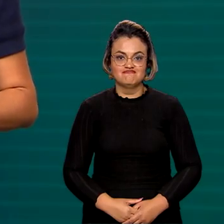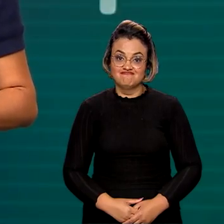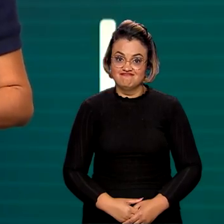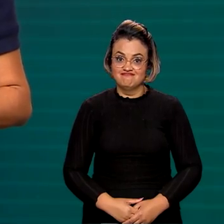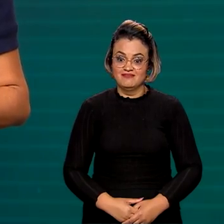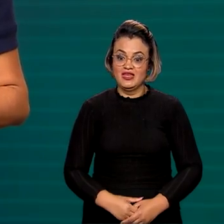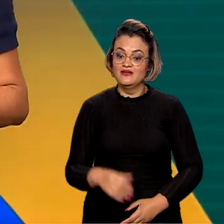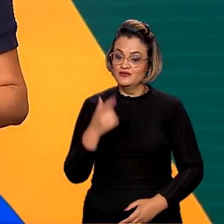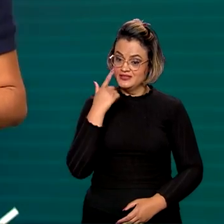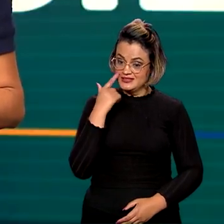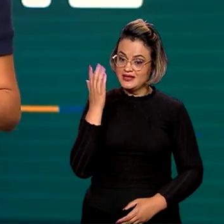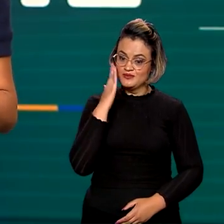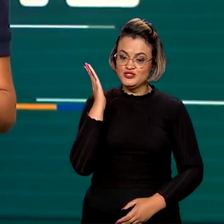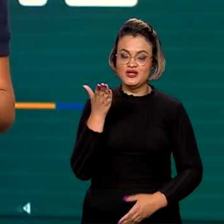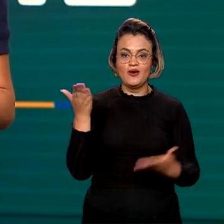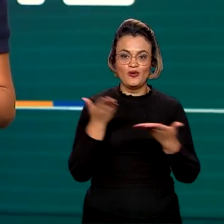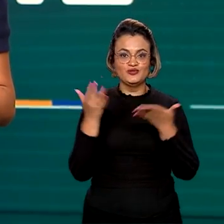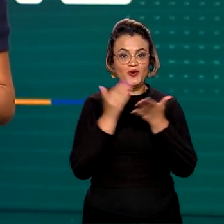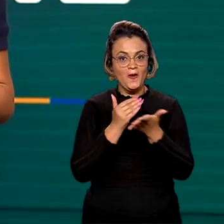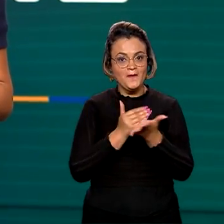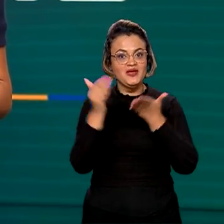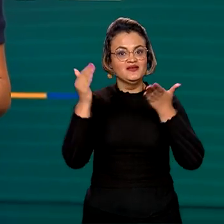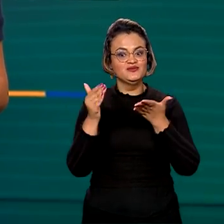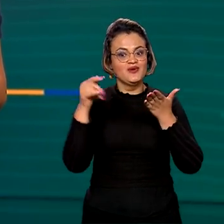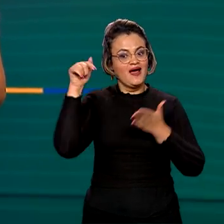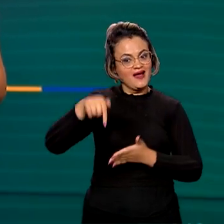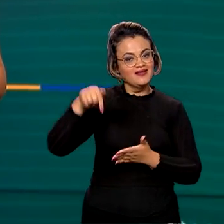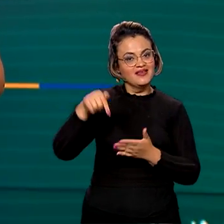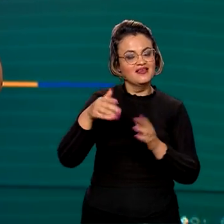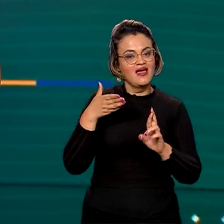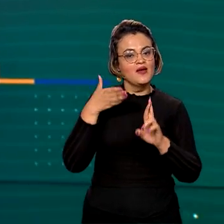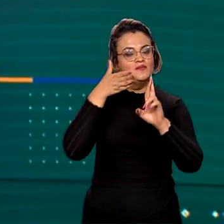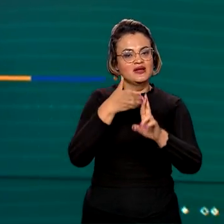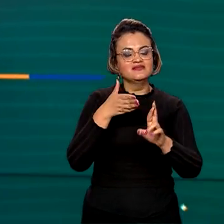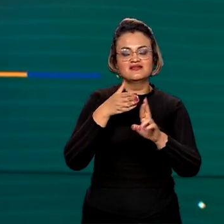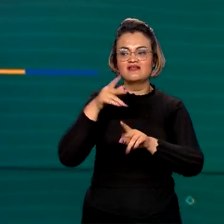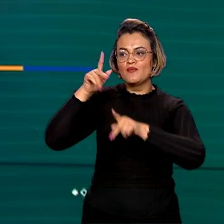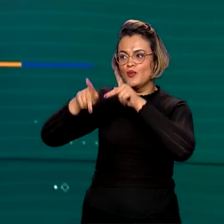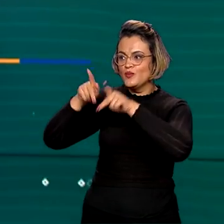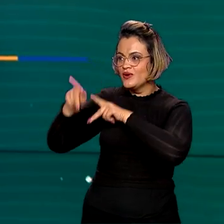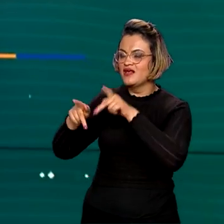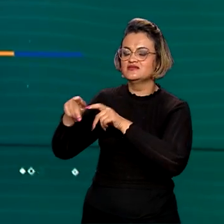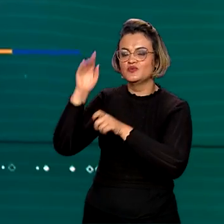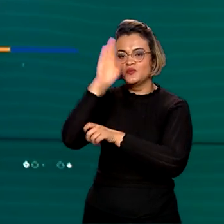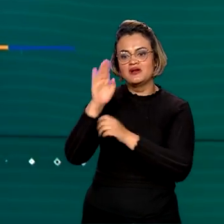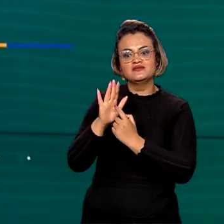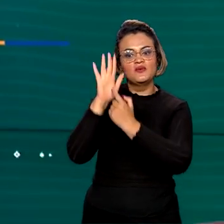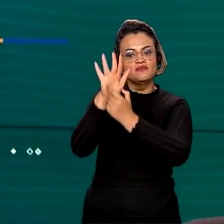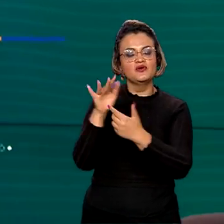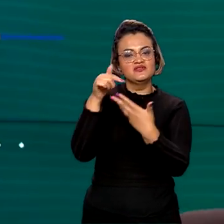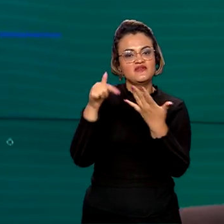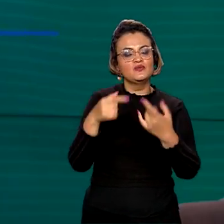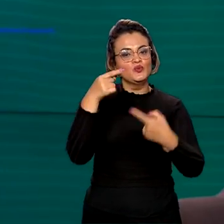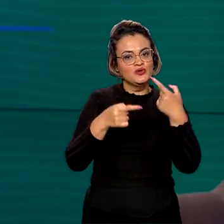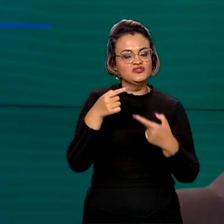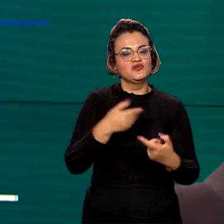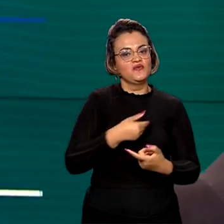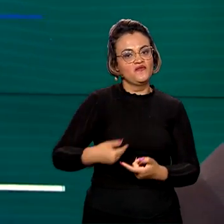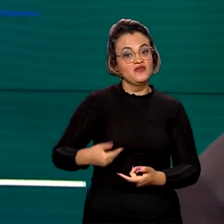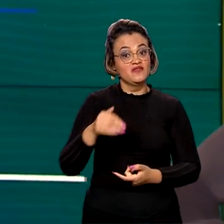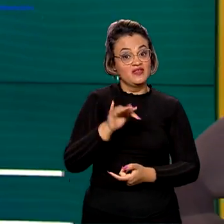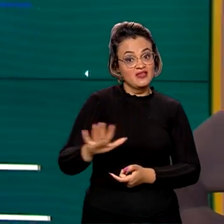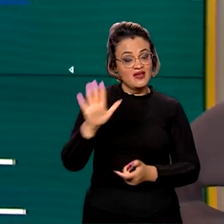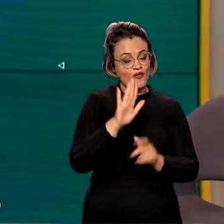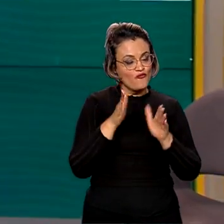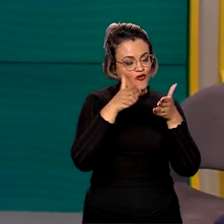Bom, você já sabe que hoje nós estreamos um canal que vai representar a população brasileira e mostrar as políticas do governo federal para